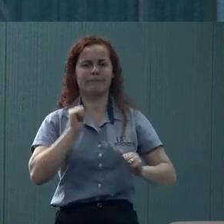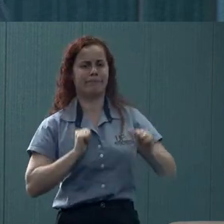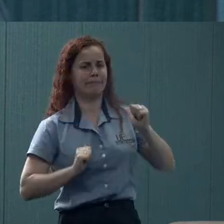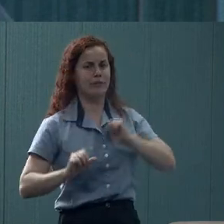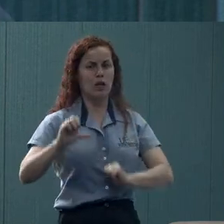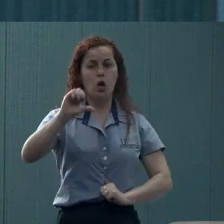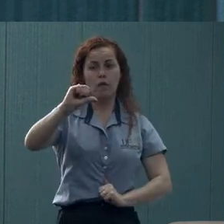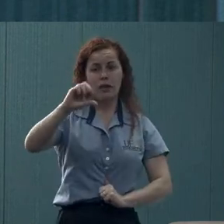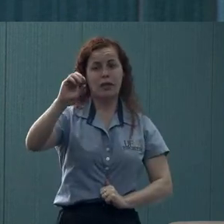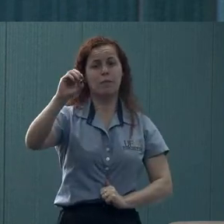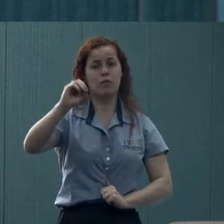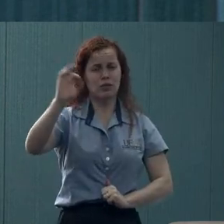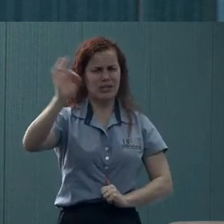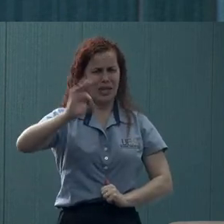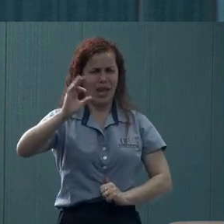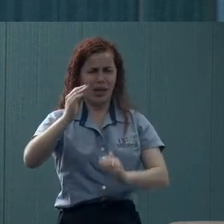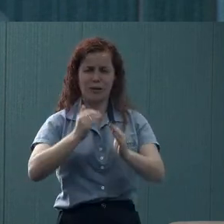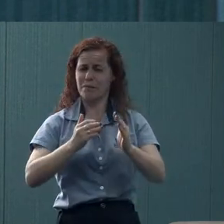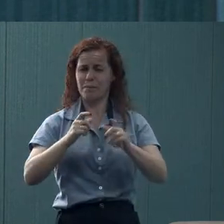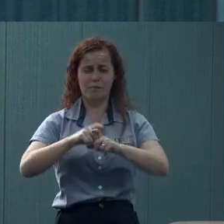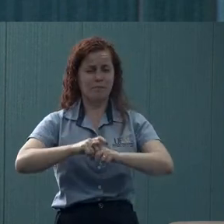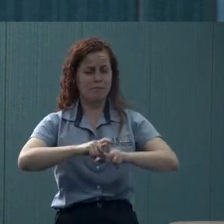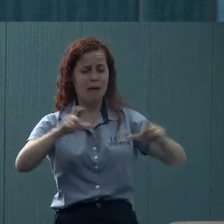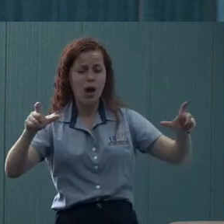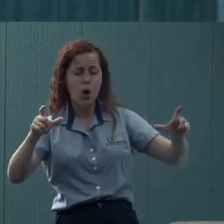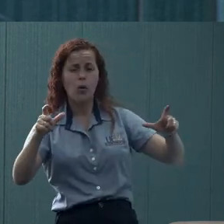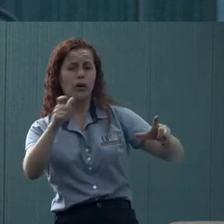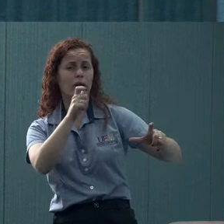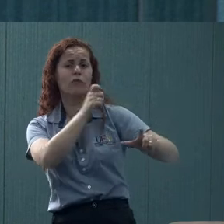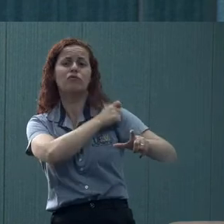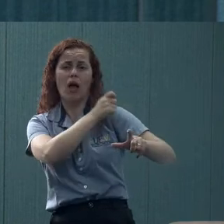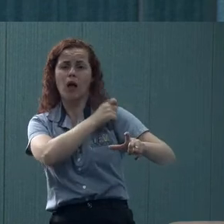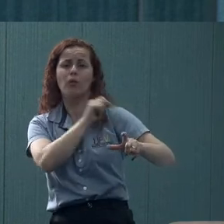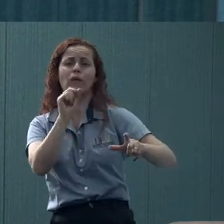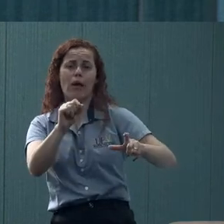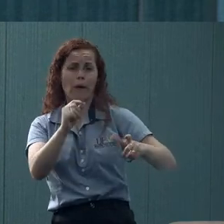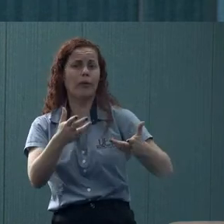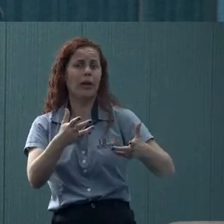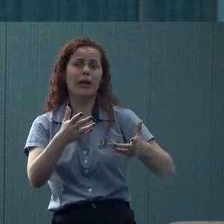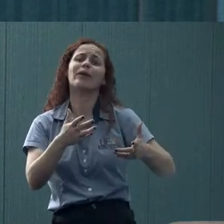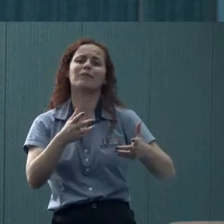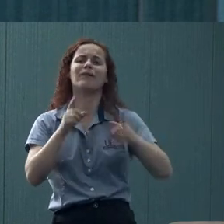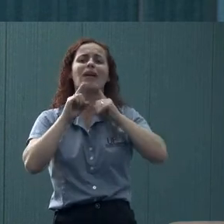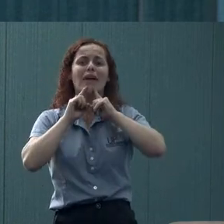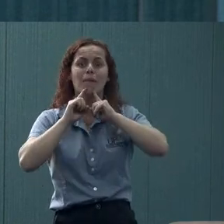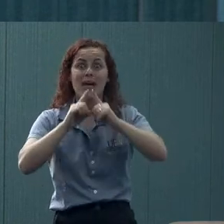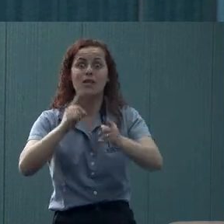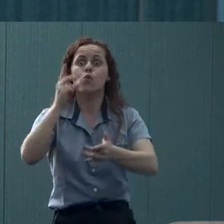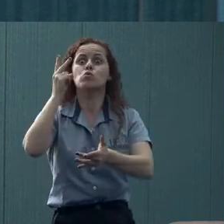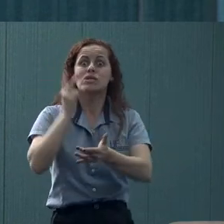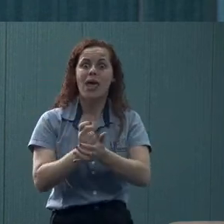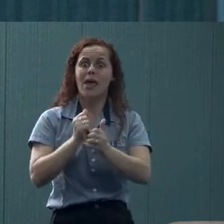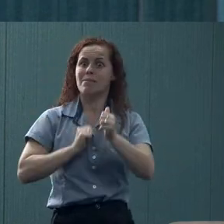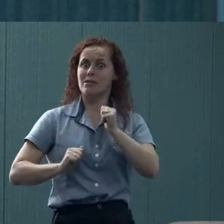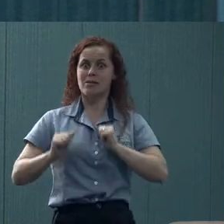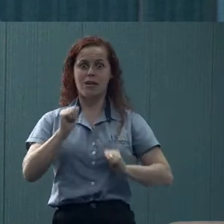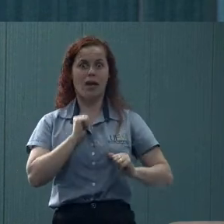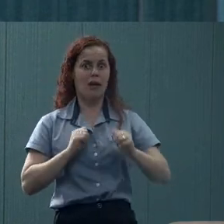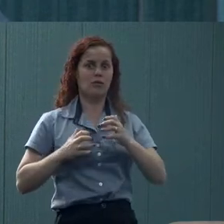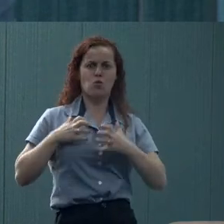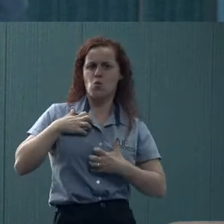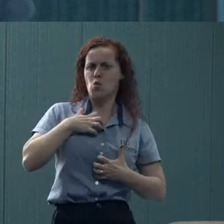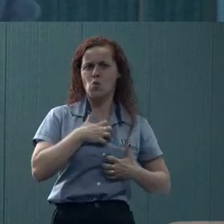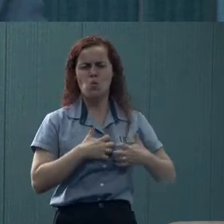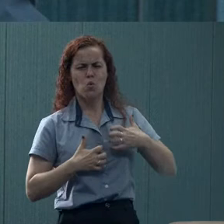90% dos casos, quando eu pergunto para a pessoa, o que te traz aqui? A queixa é ansiedade. A pessoa fala ansiedade, estou ansiosa.